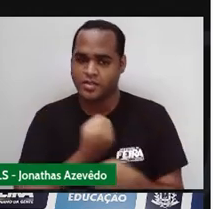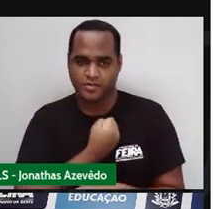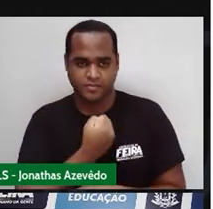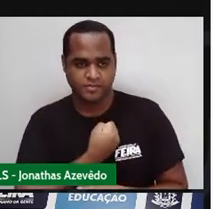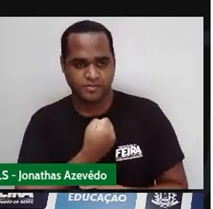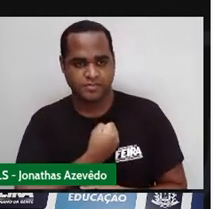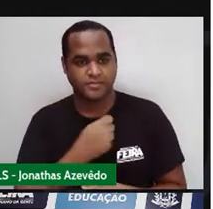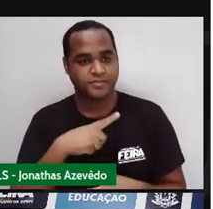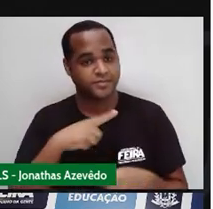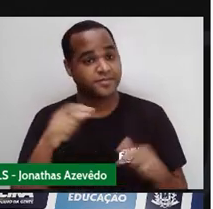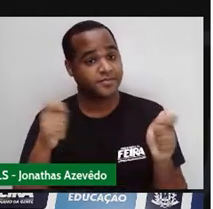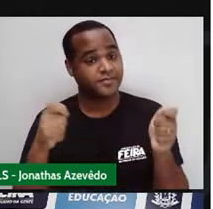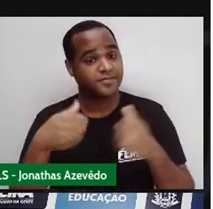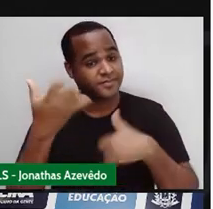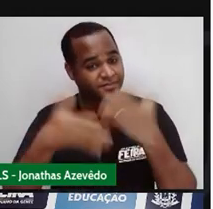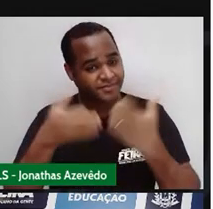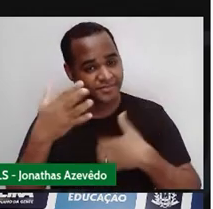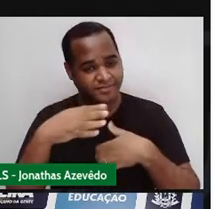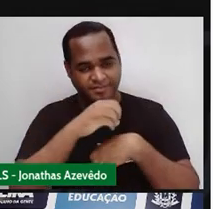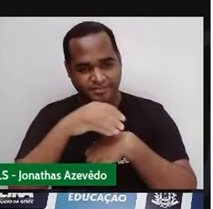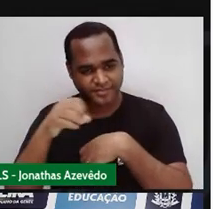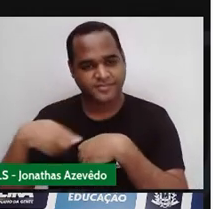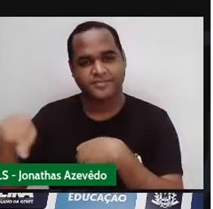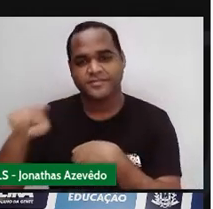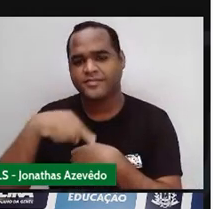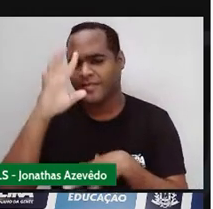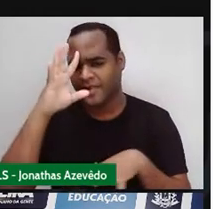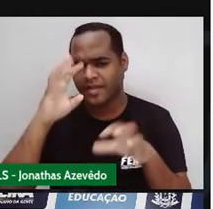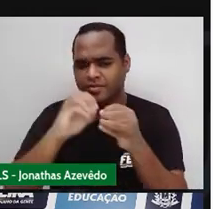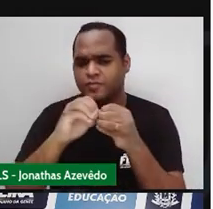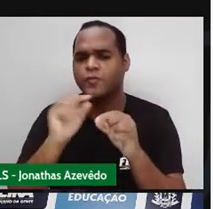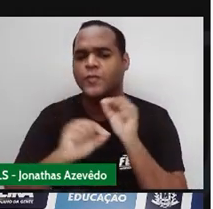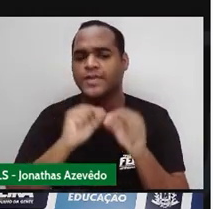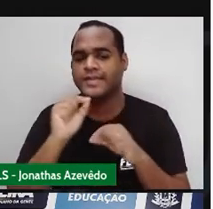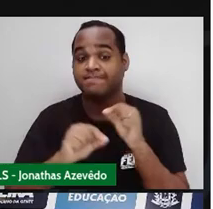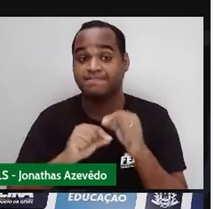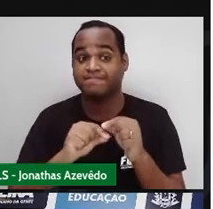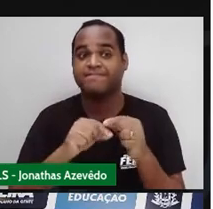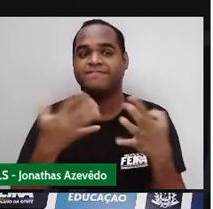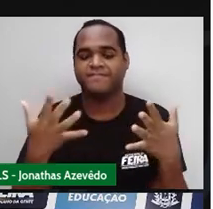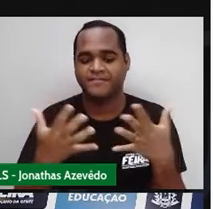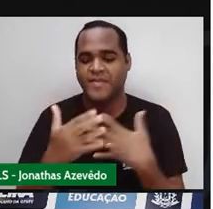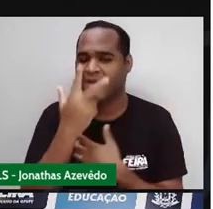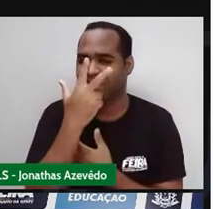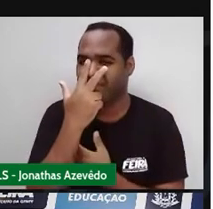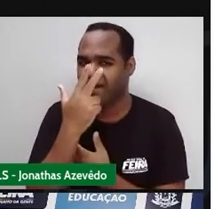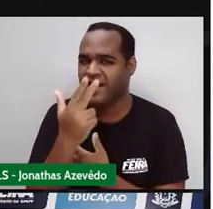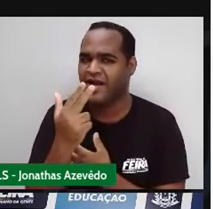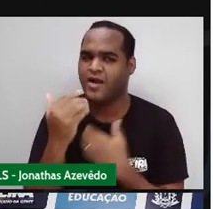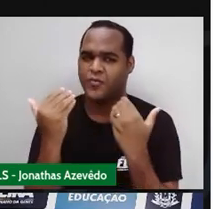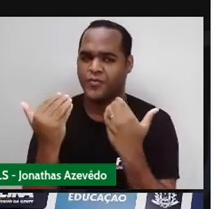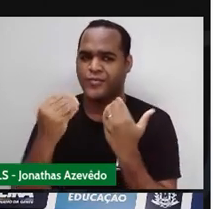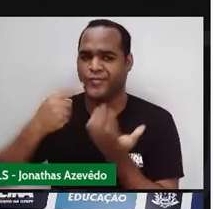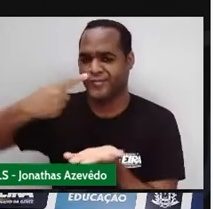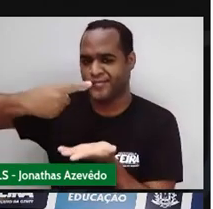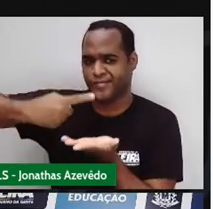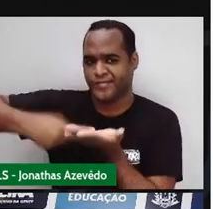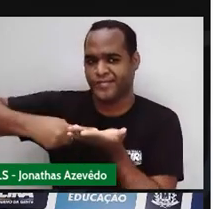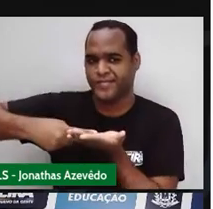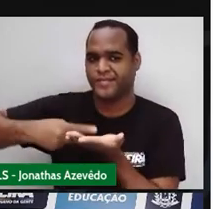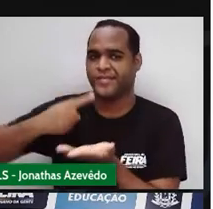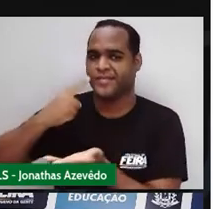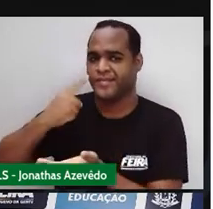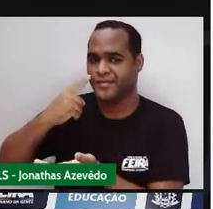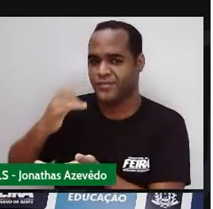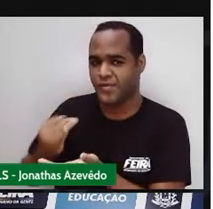Bom, venha só comigo aqui, ó Pra você não ficar achando aí Que eu e o Jonatas A gente